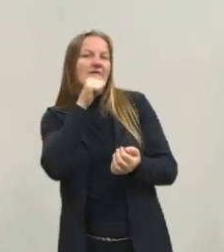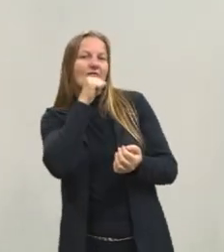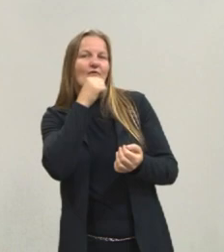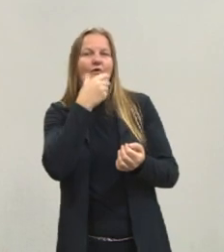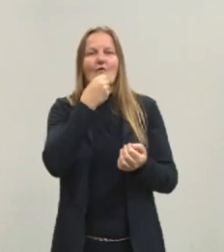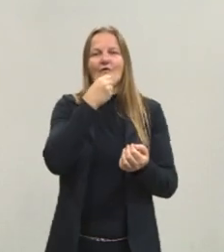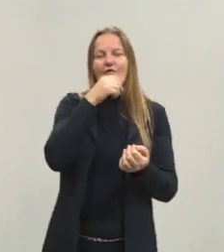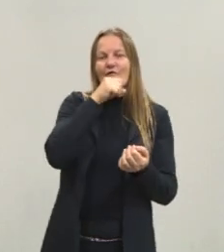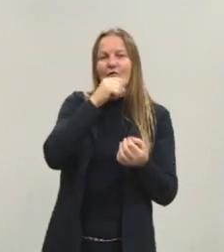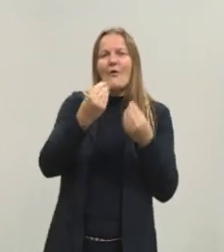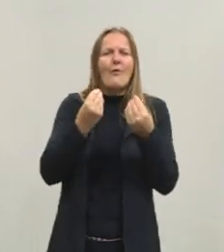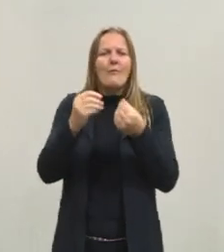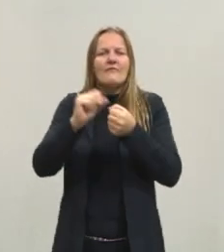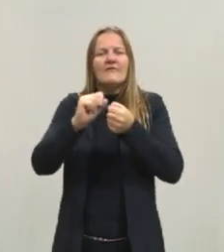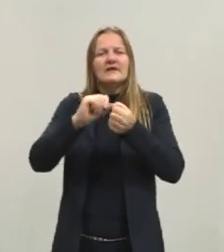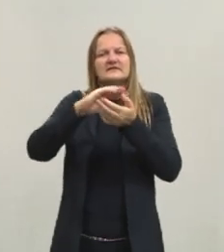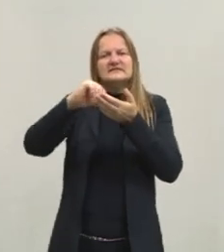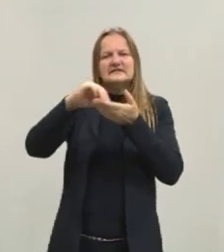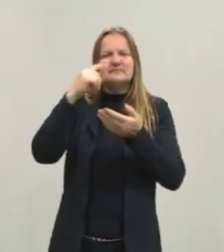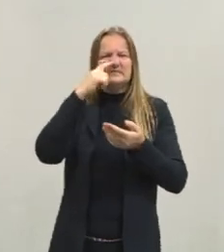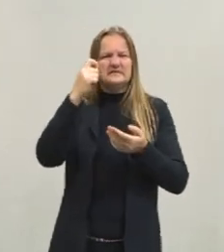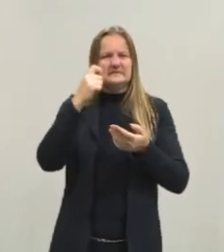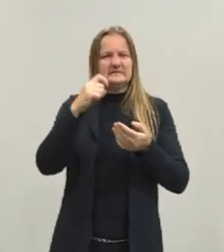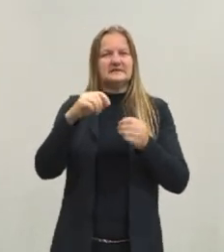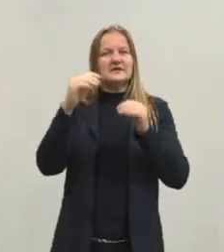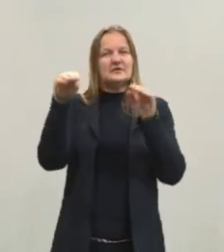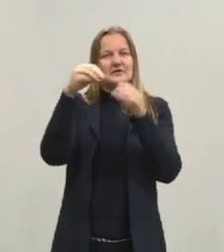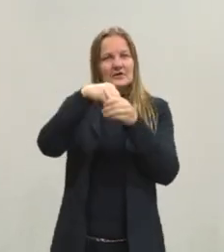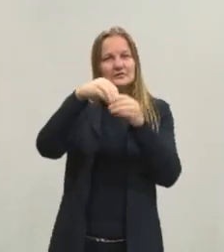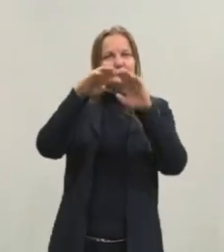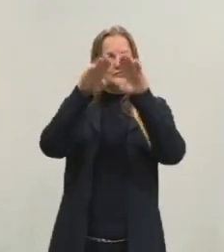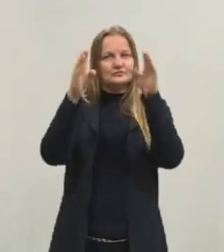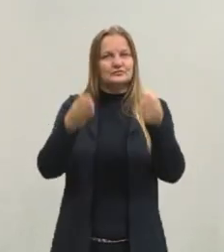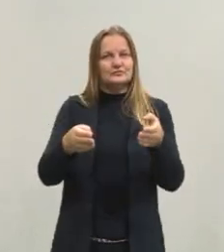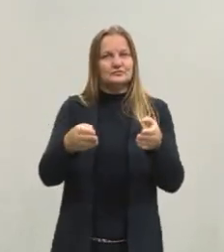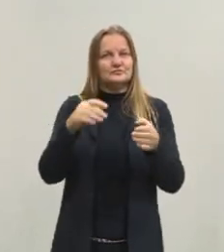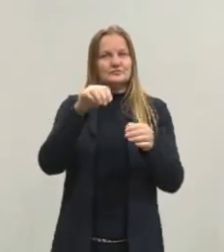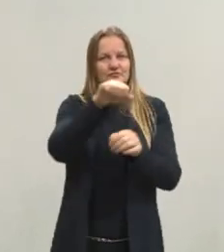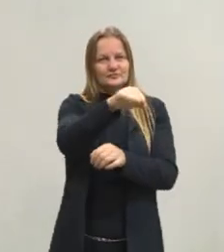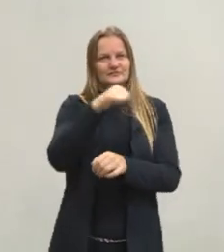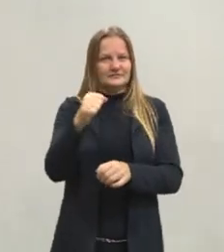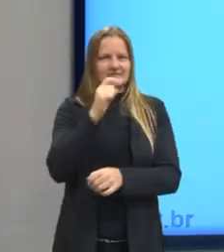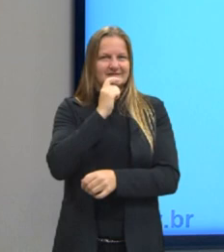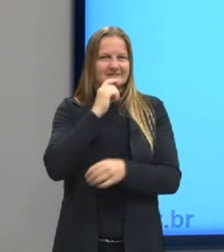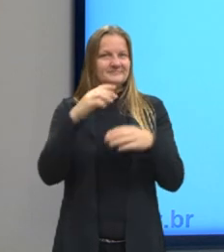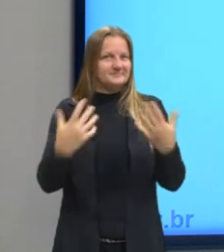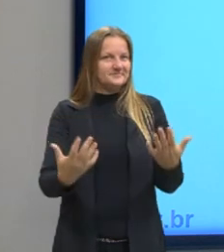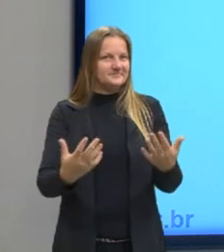como que eles fazem para remover esse cheiro desagradável da nossa geladeira.